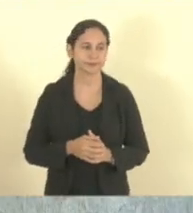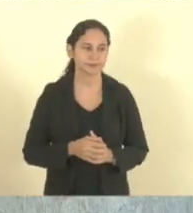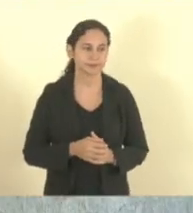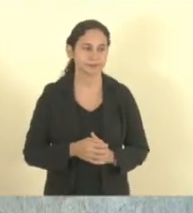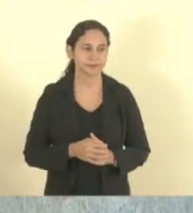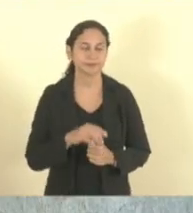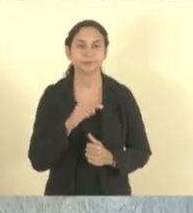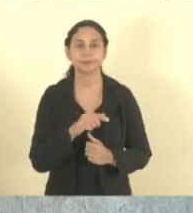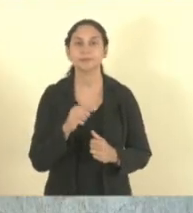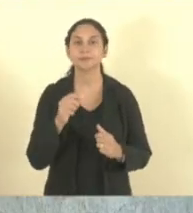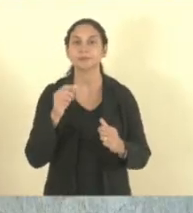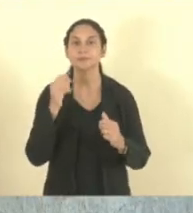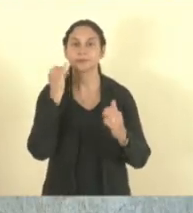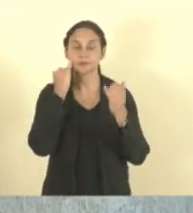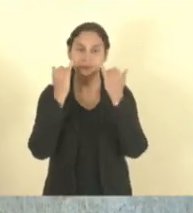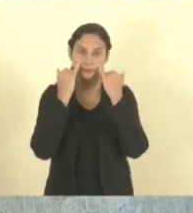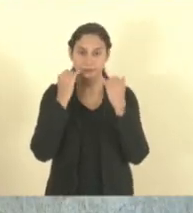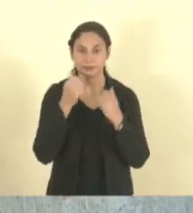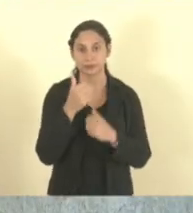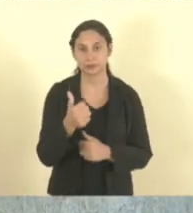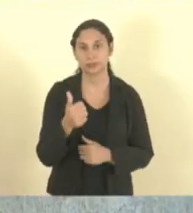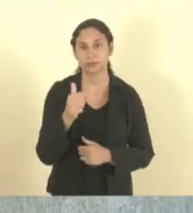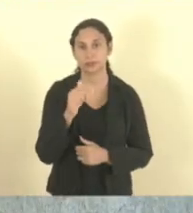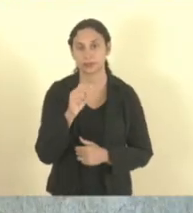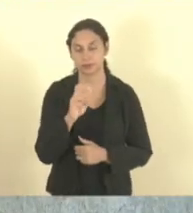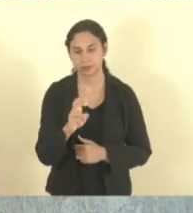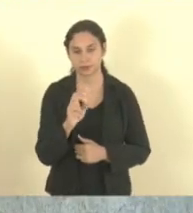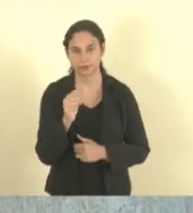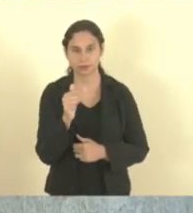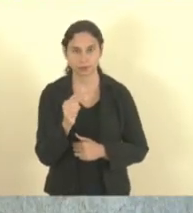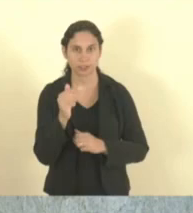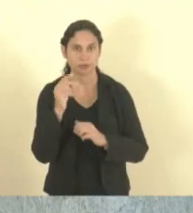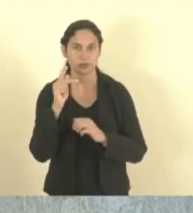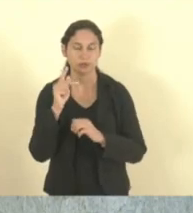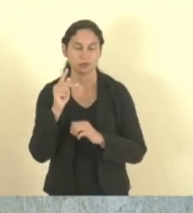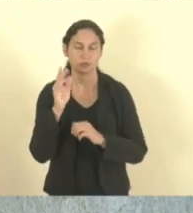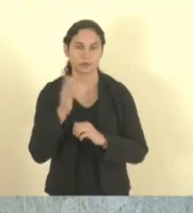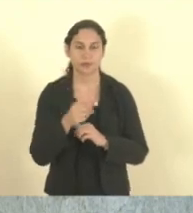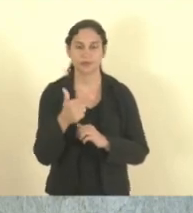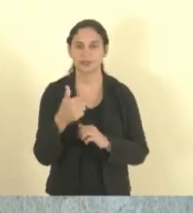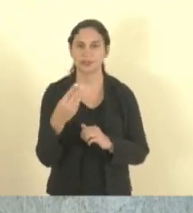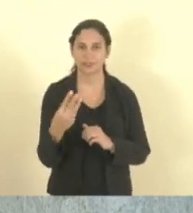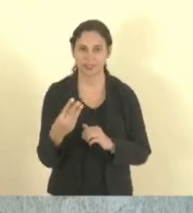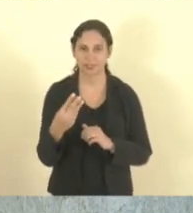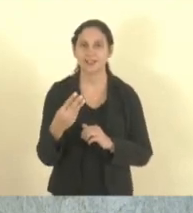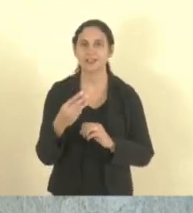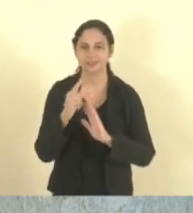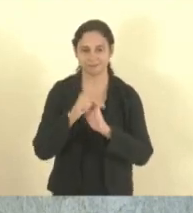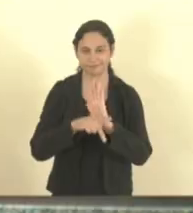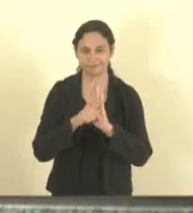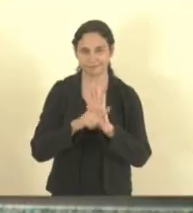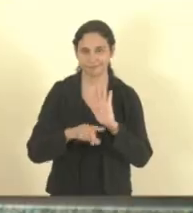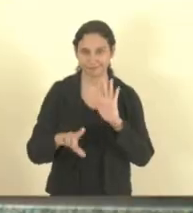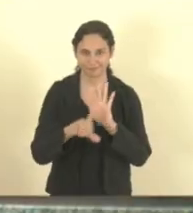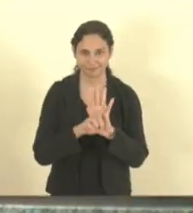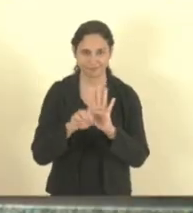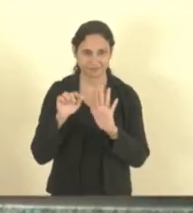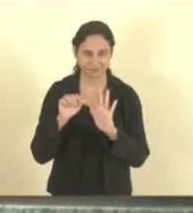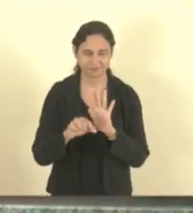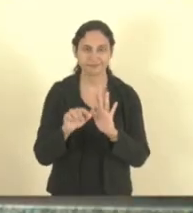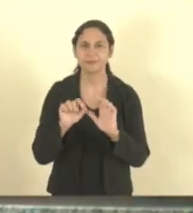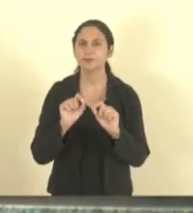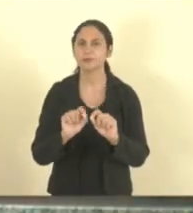Trata do Projeto de Lei nº 157.2023 de autoria da deputada estadual Irine Lopes que tem por